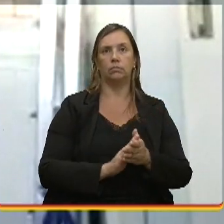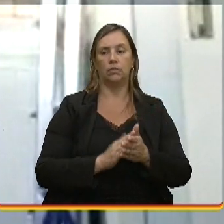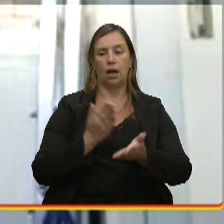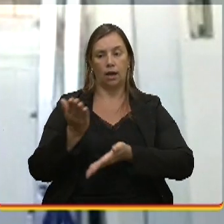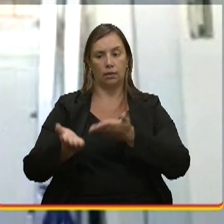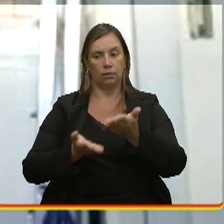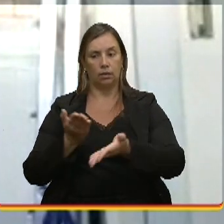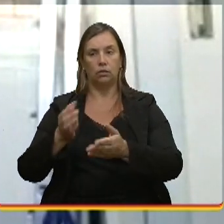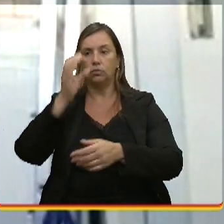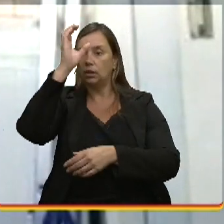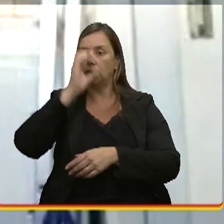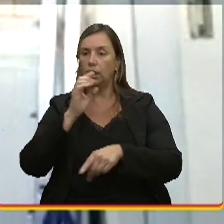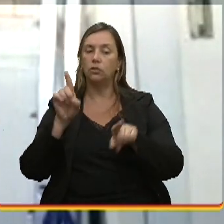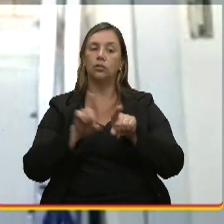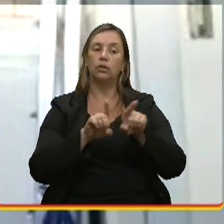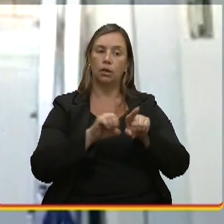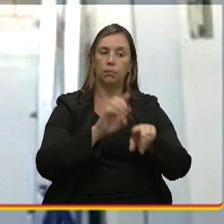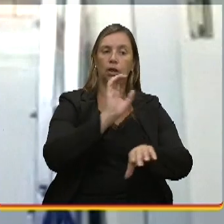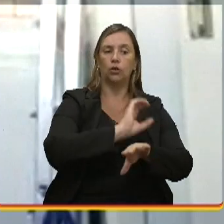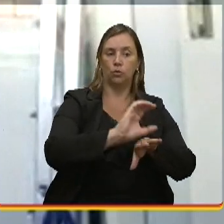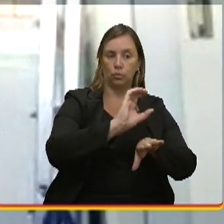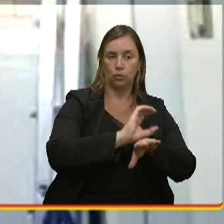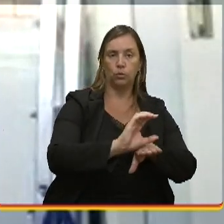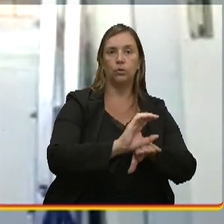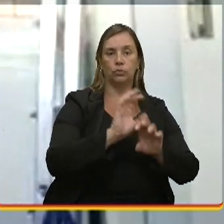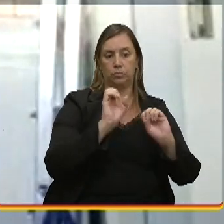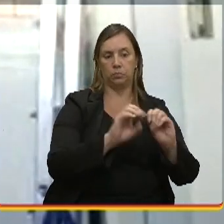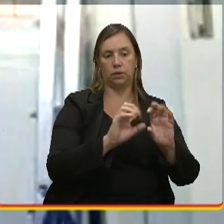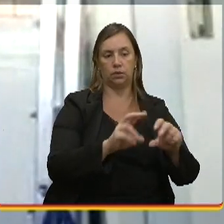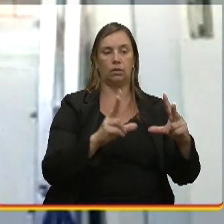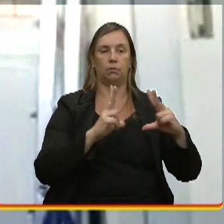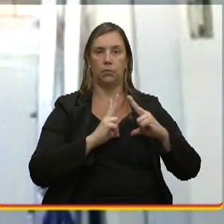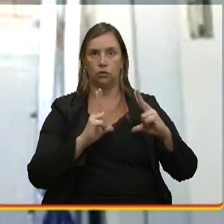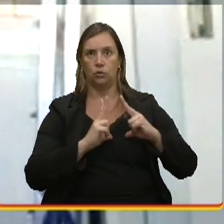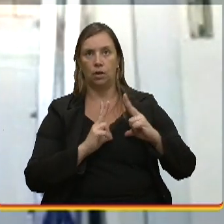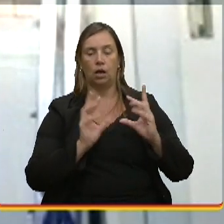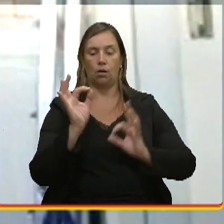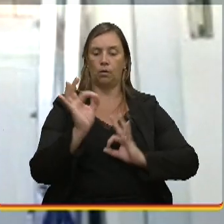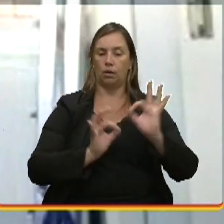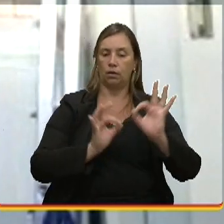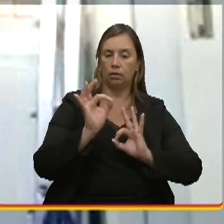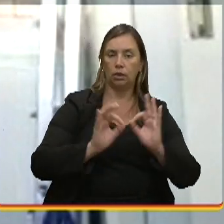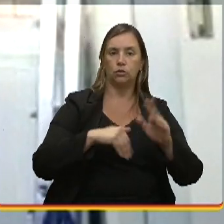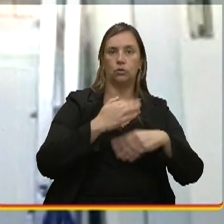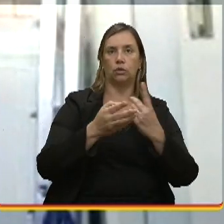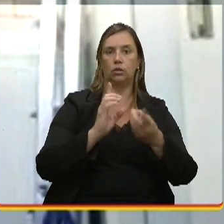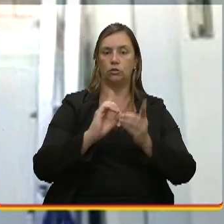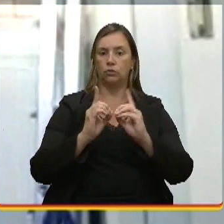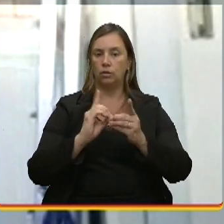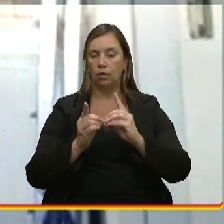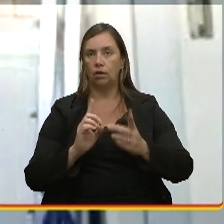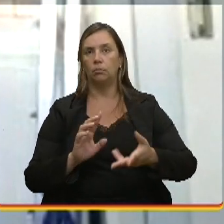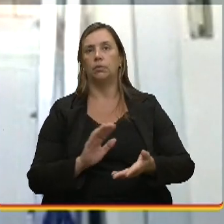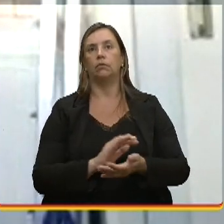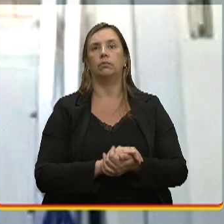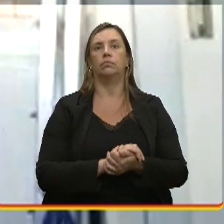clientes, eu faço cursos particulares, eu organizo, enfim, faço toda a dinâmica e